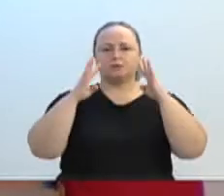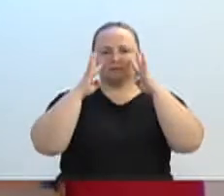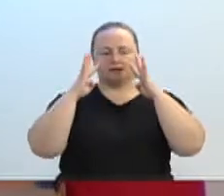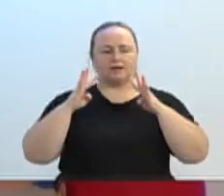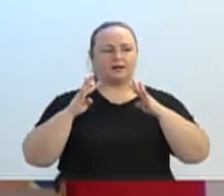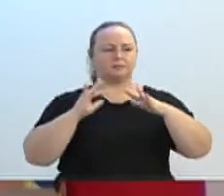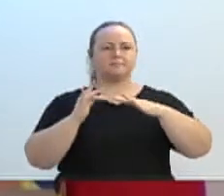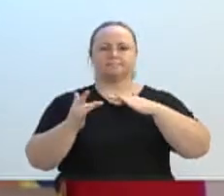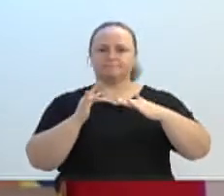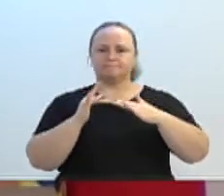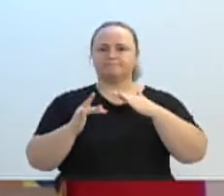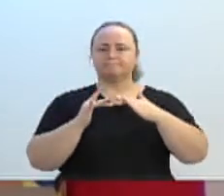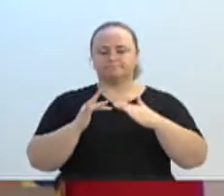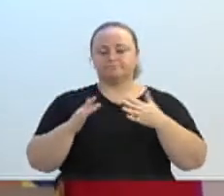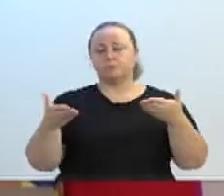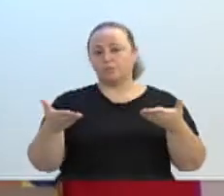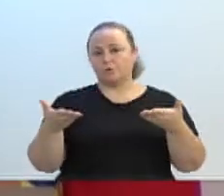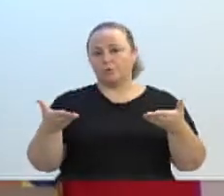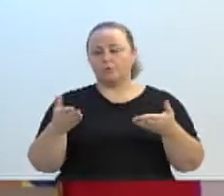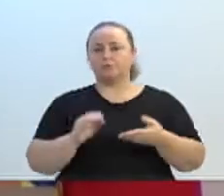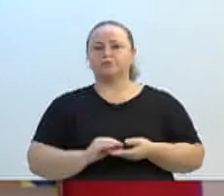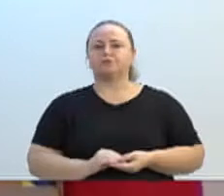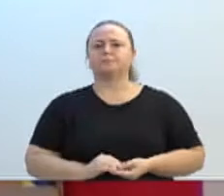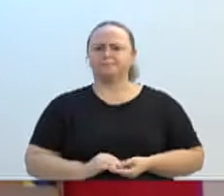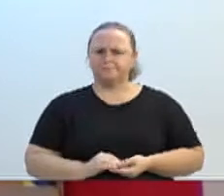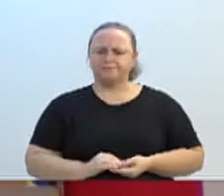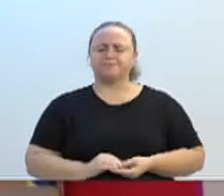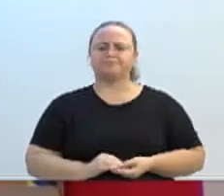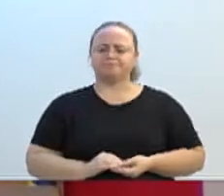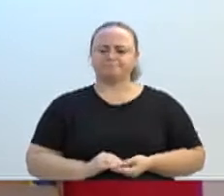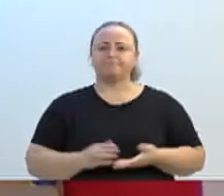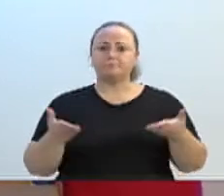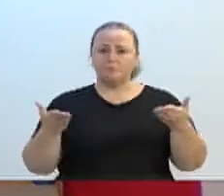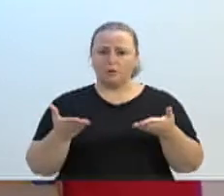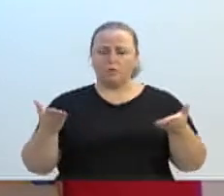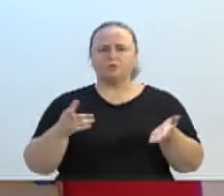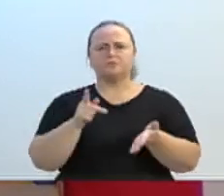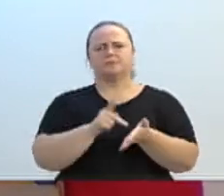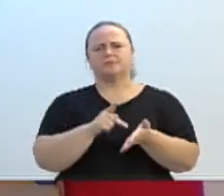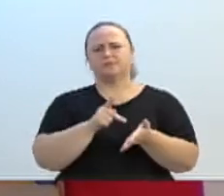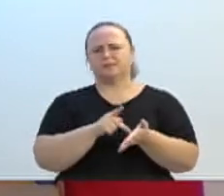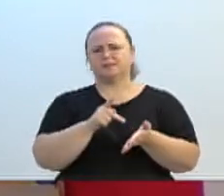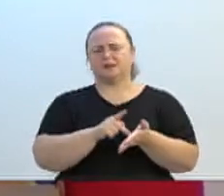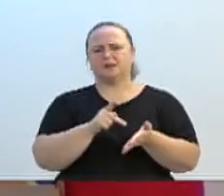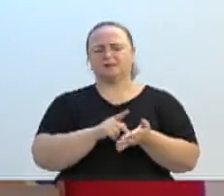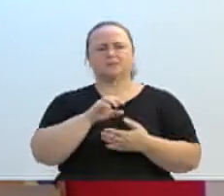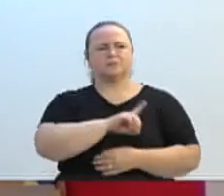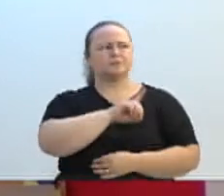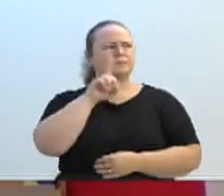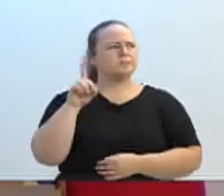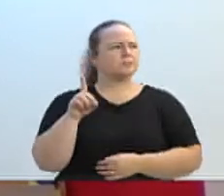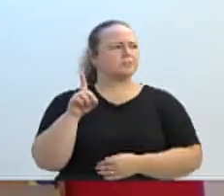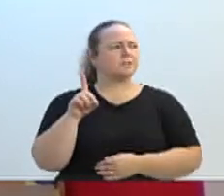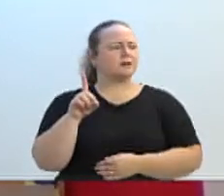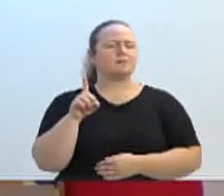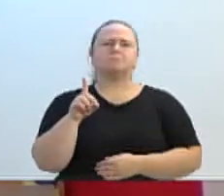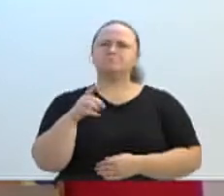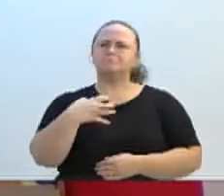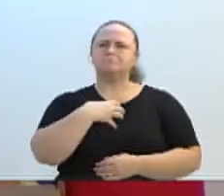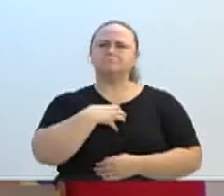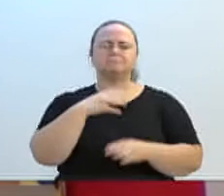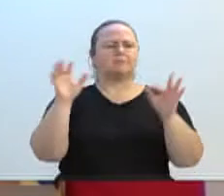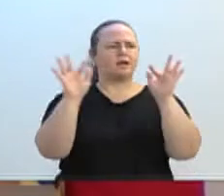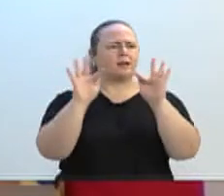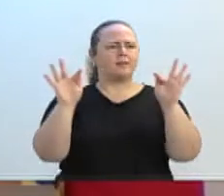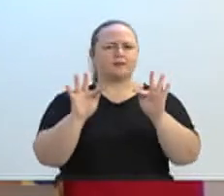sociais, hoje, para mim, eu declaro que é um dia que eu estou feliz por